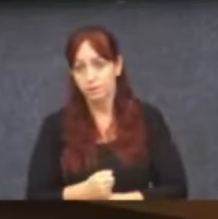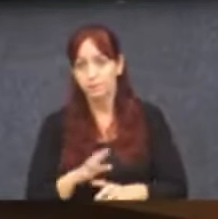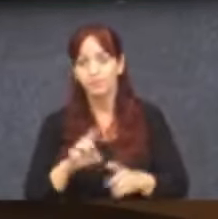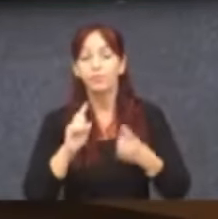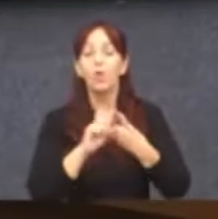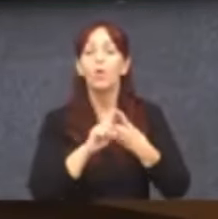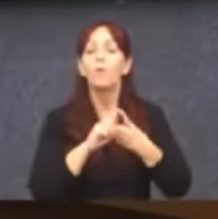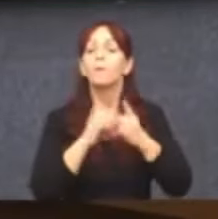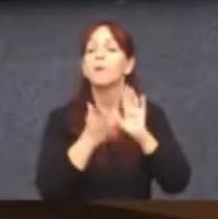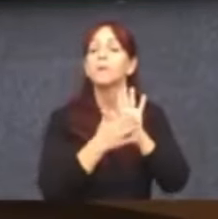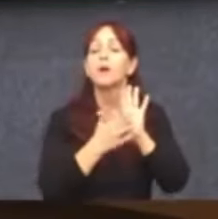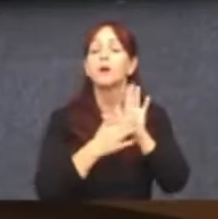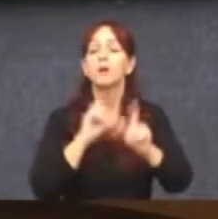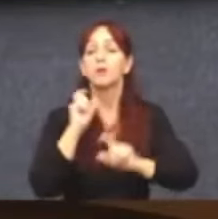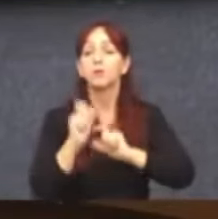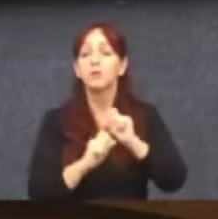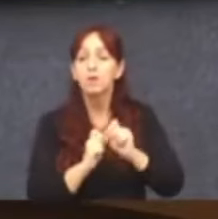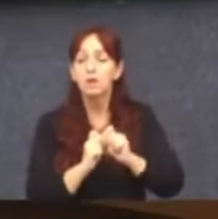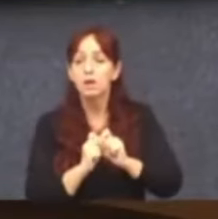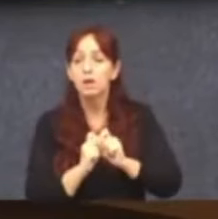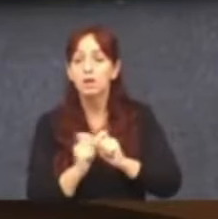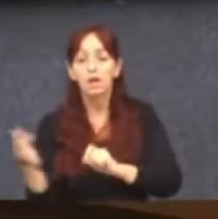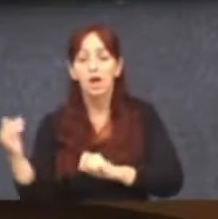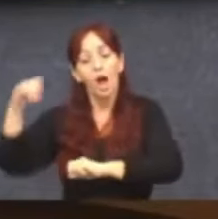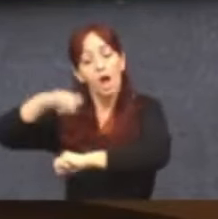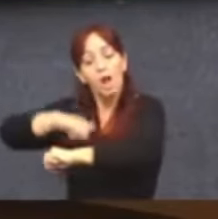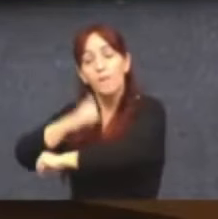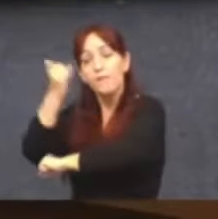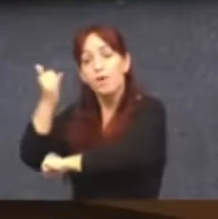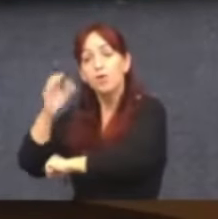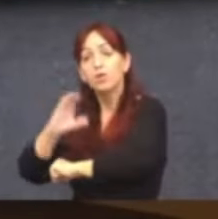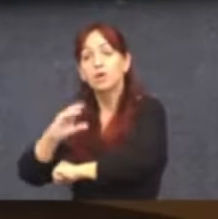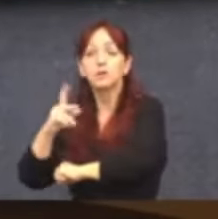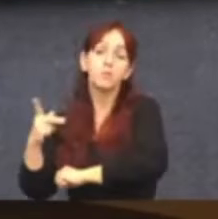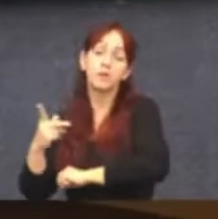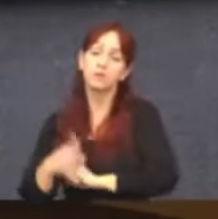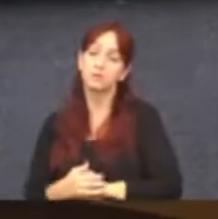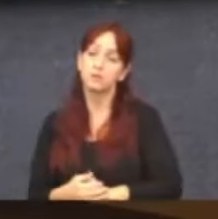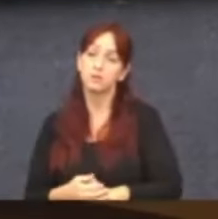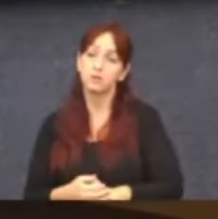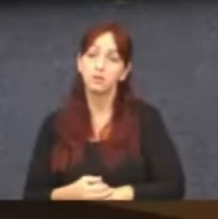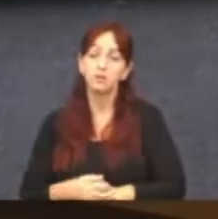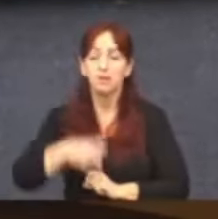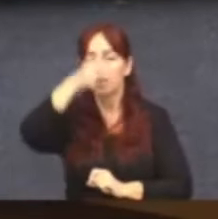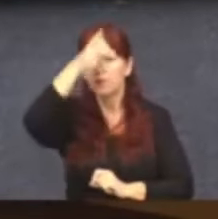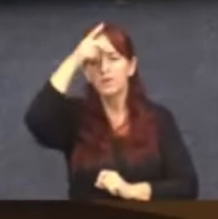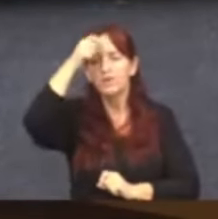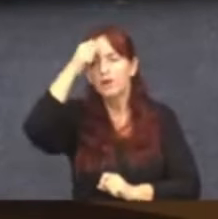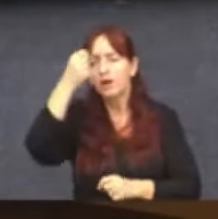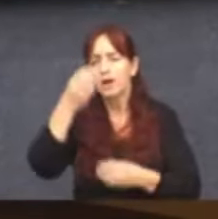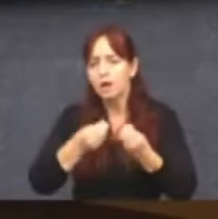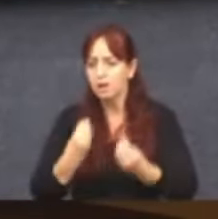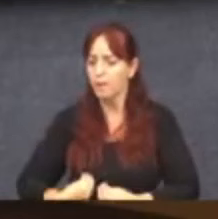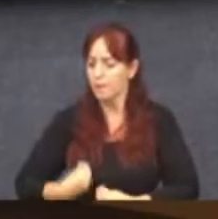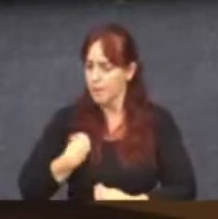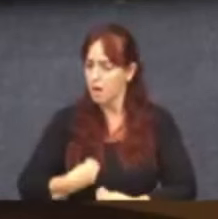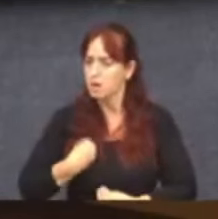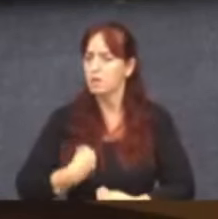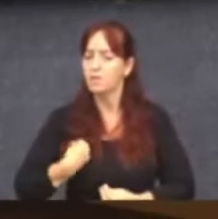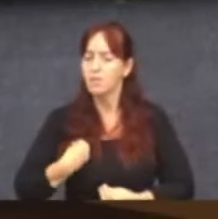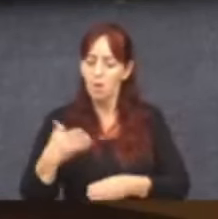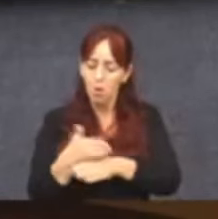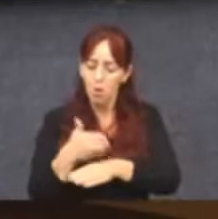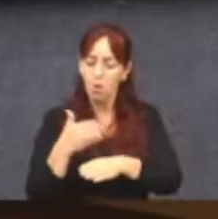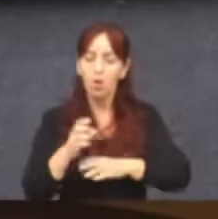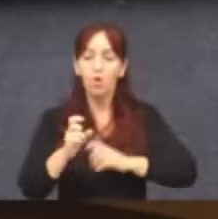delas, inclusive, é a questão do aeroporto Carlos Prats. O prefeito Fuad participou de uma reunião